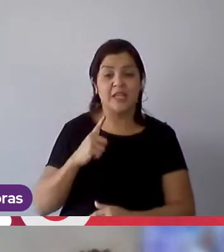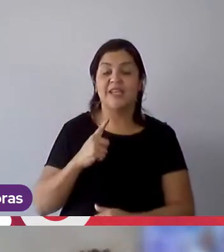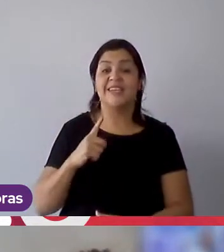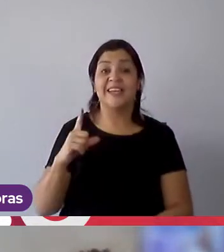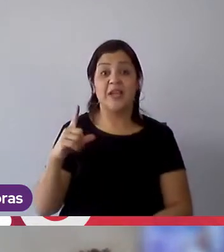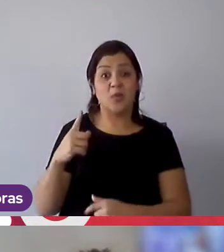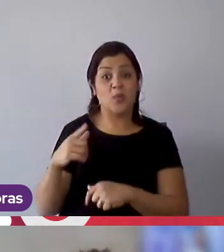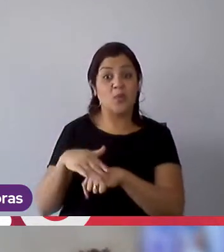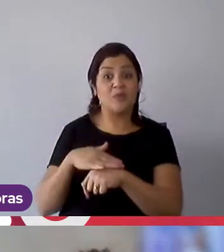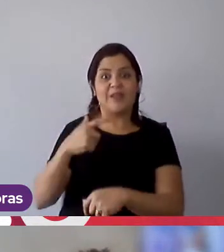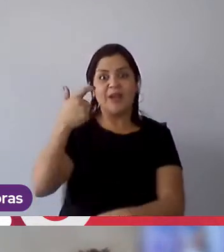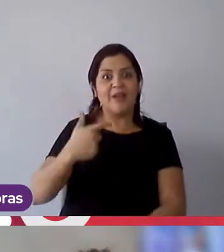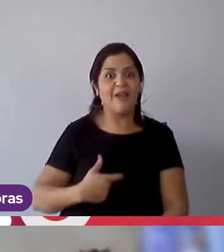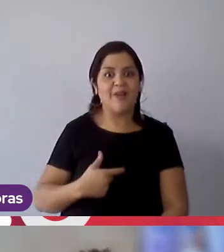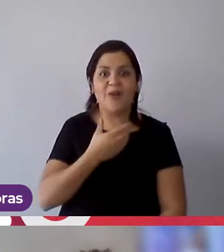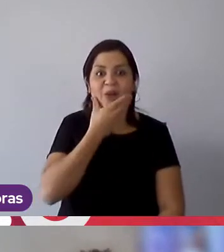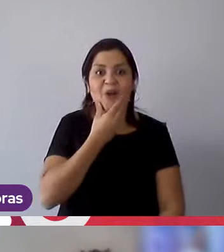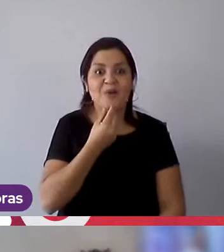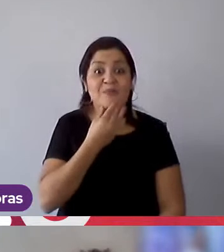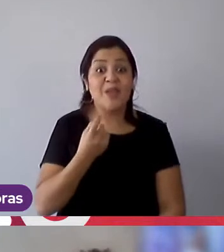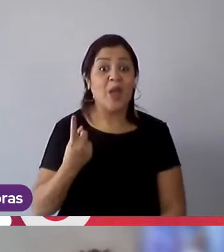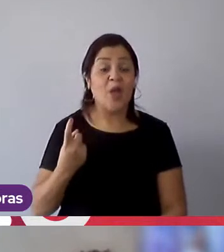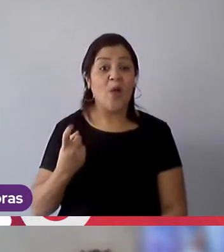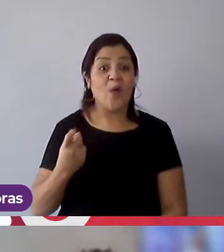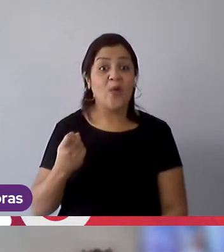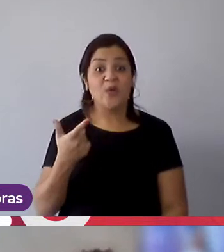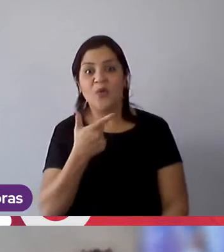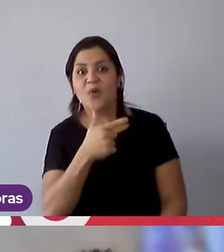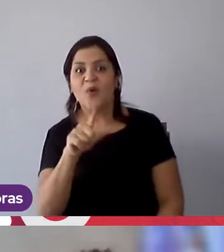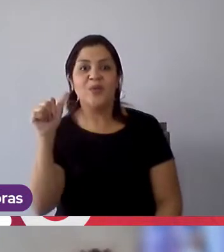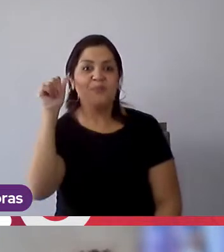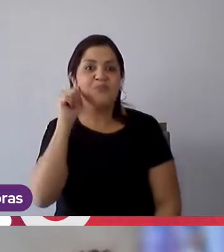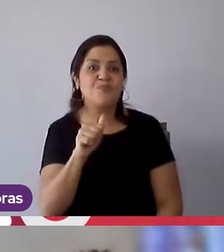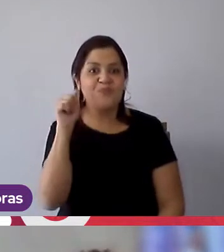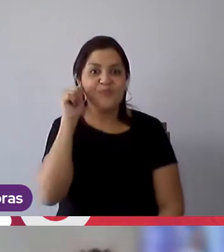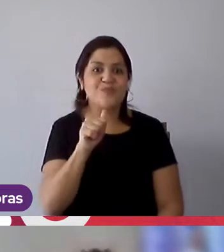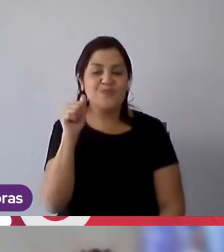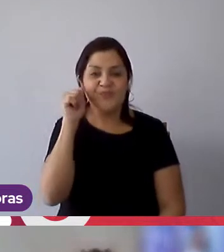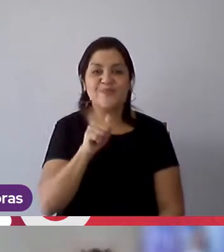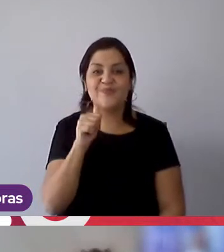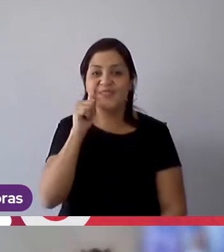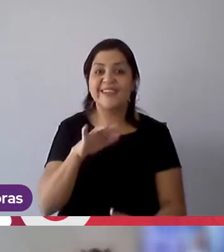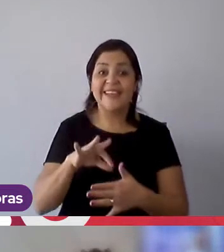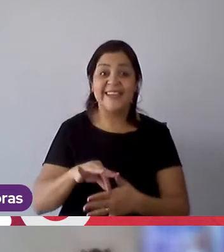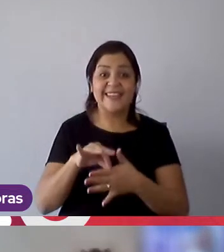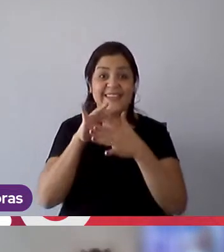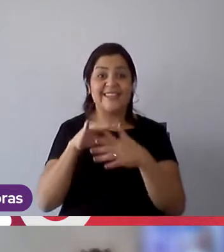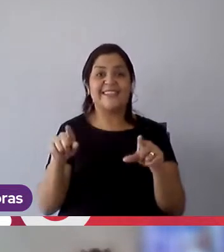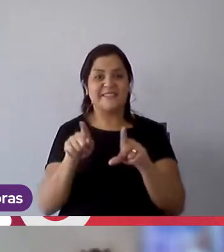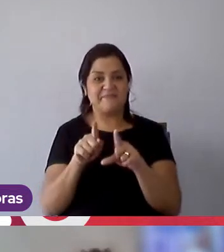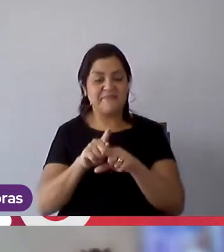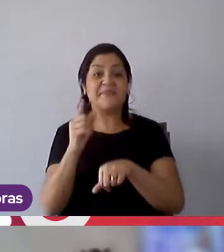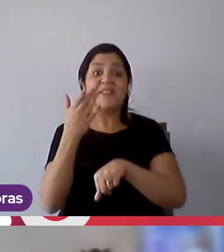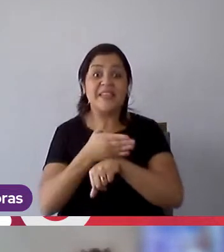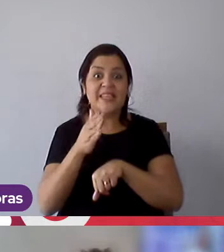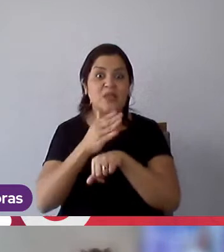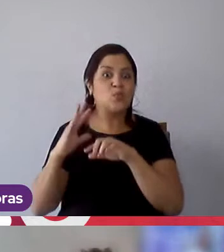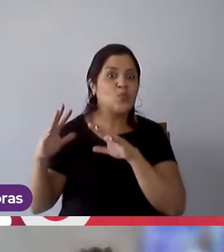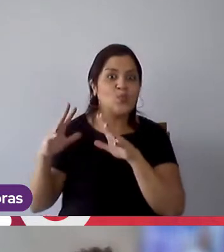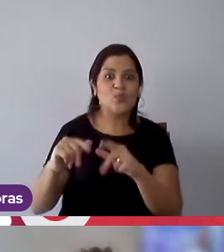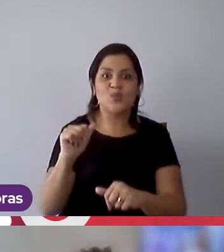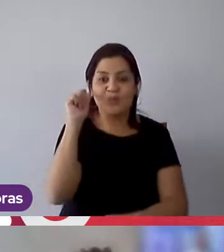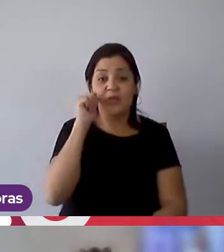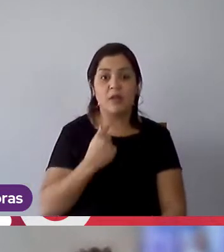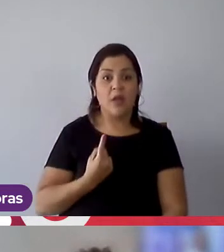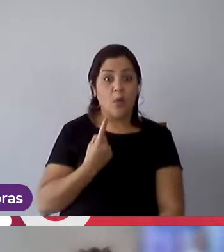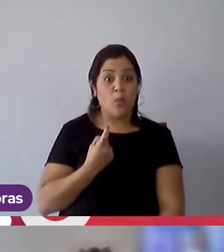minha equipe que eu sou o único homem da equipe, a minha equipe é toda composta por mulheres, desde a liderança até a estagiária são todas mulheres, só